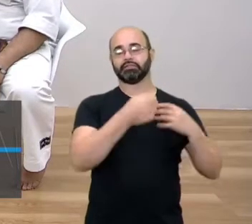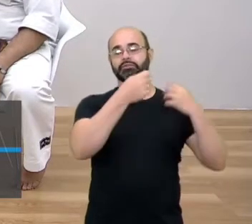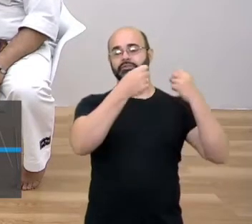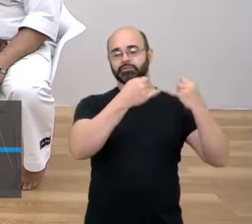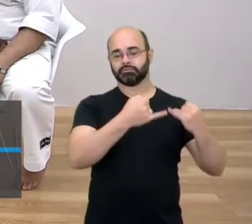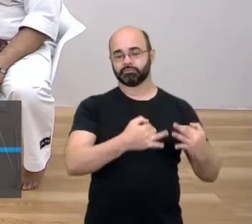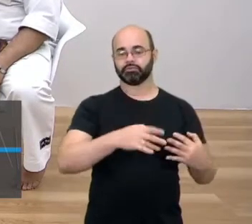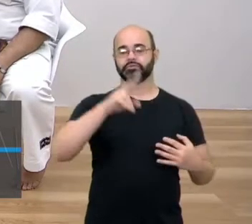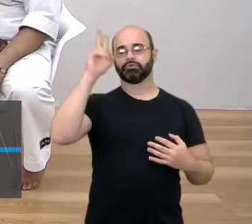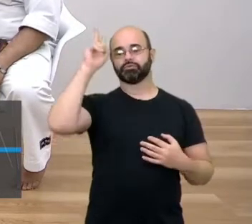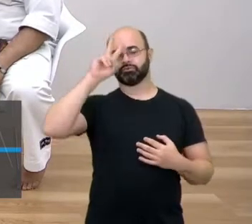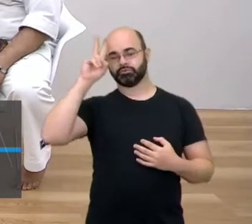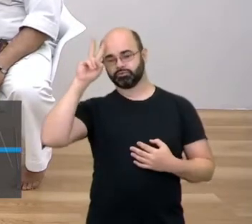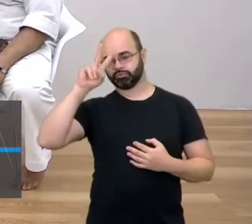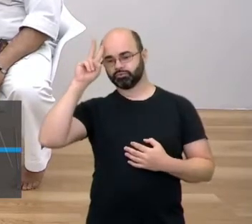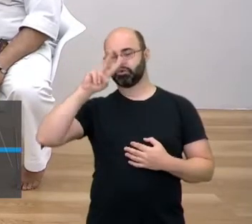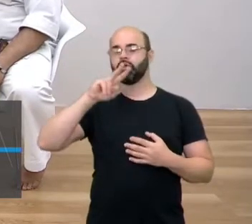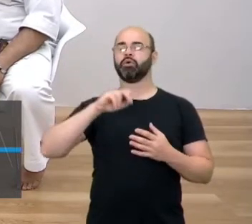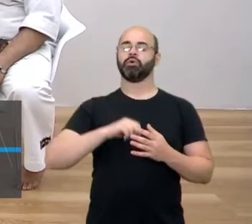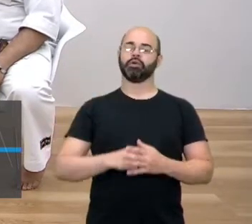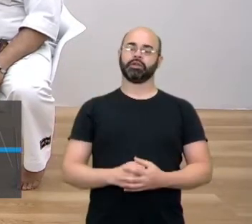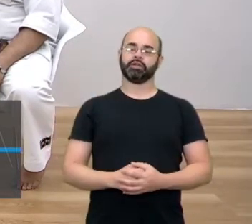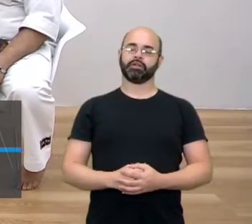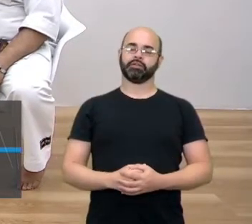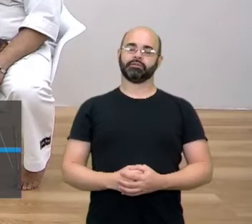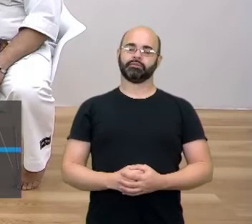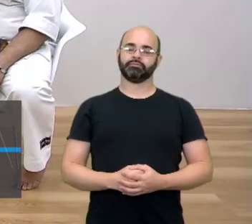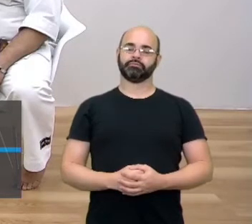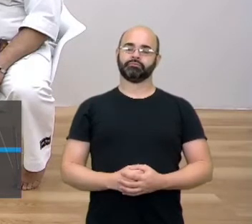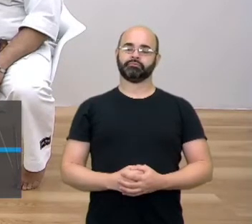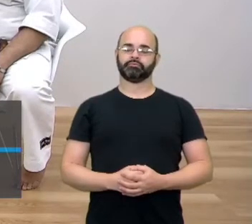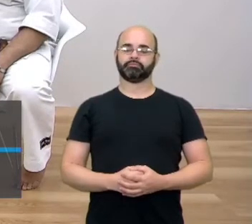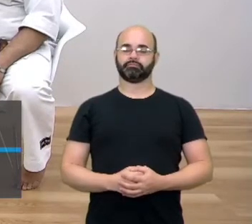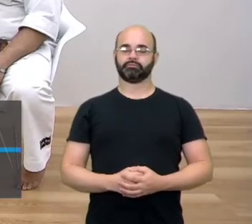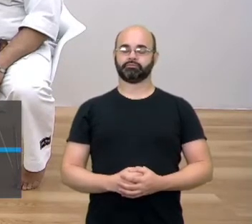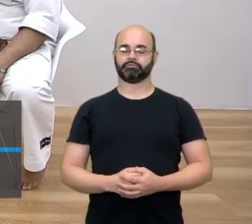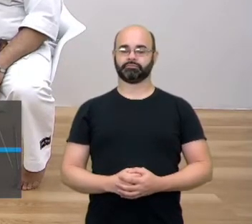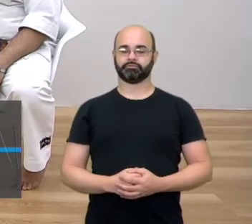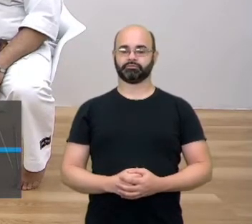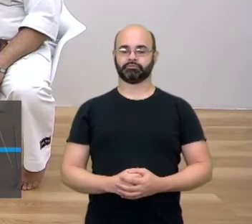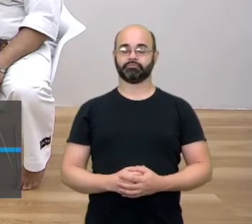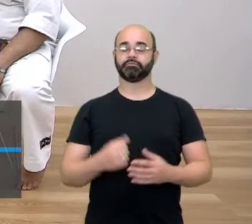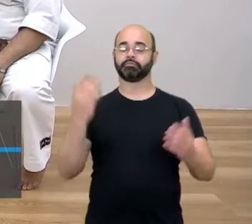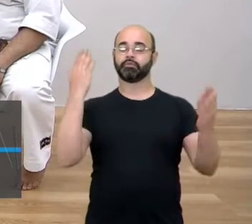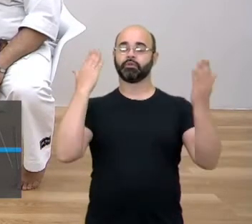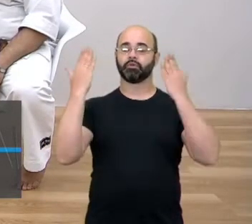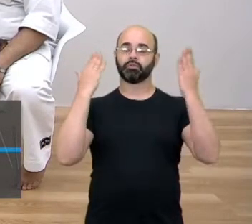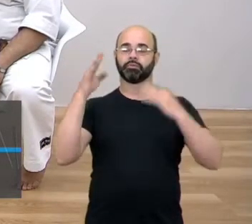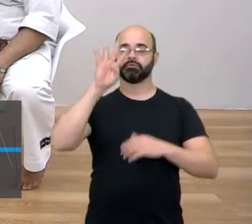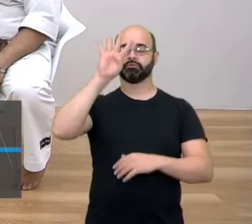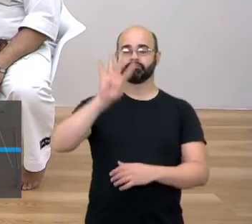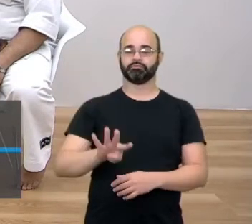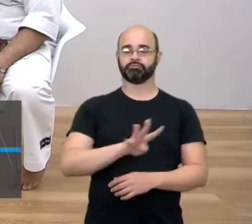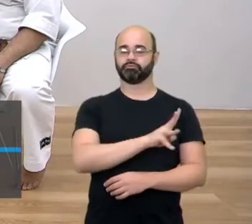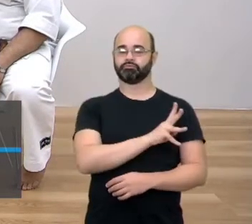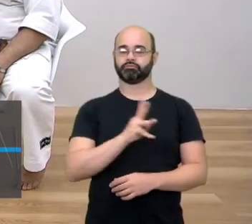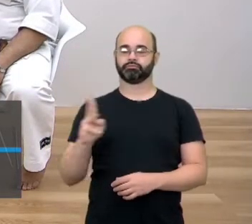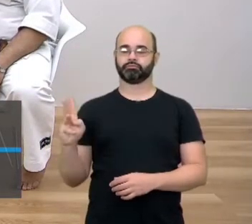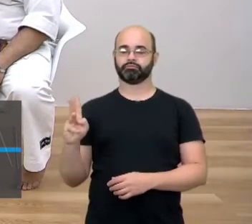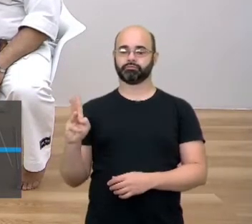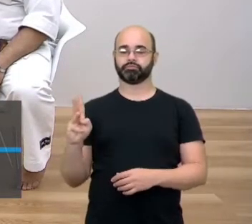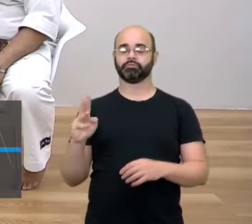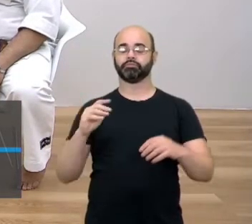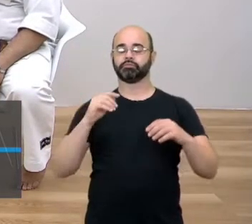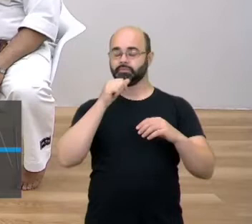que contaram a história. Nós falamos aí, montamos um quadro comparativo entre as quatro lutas que nós estamos